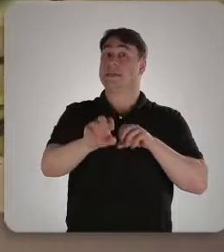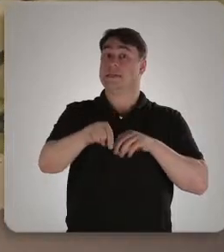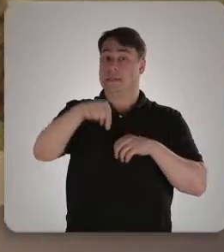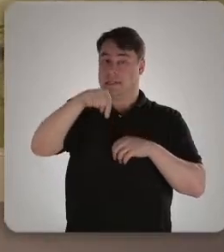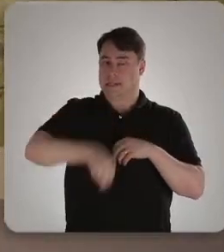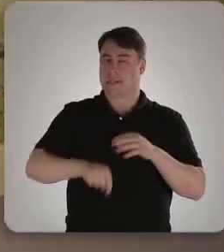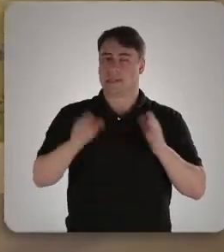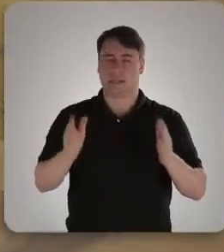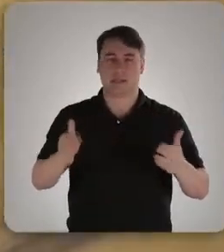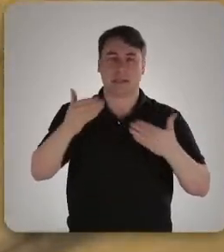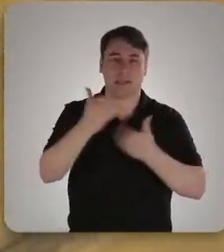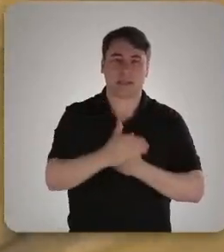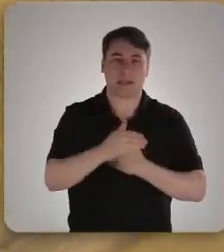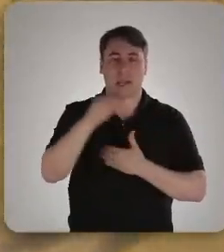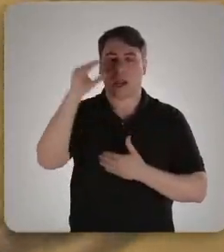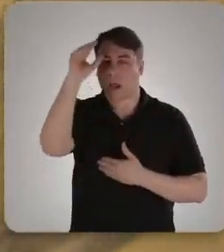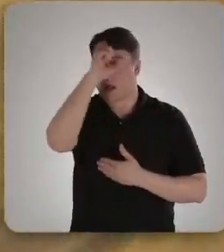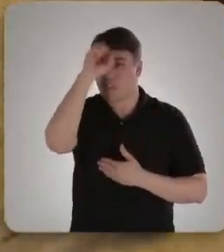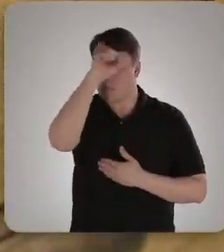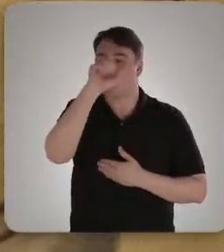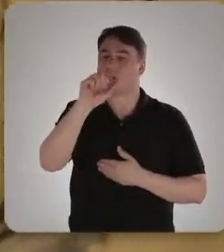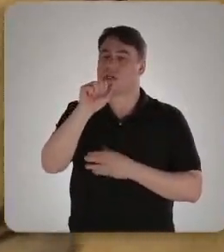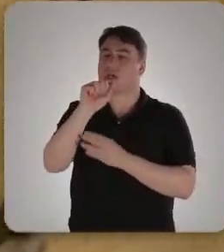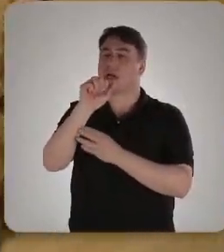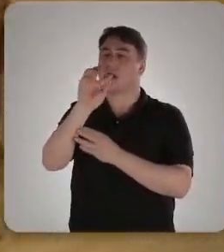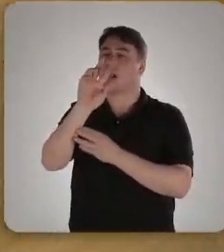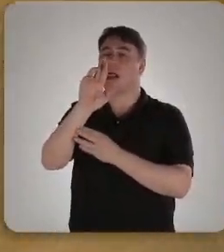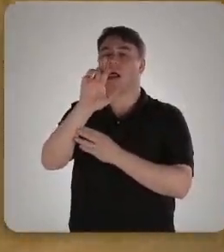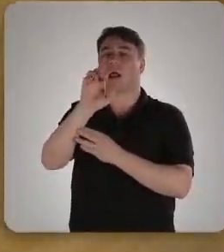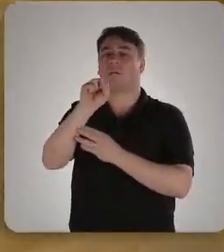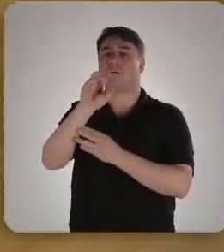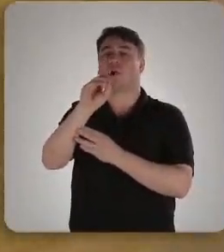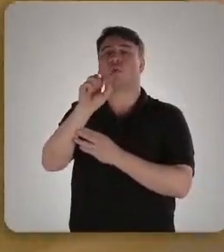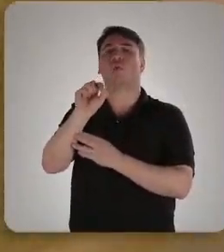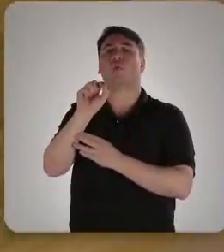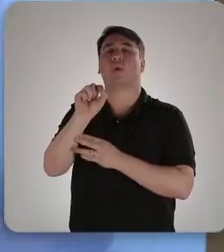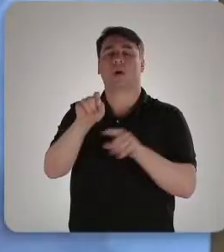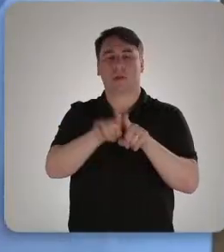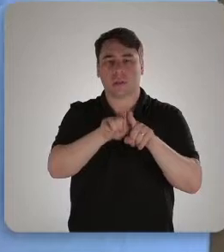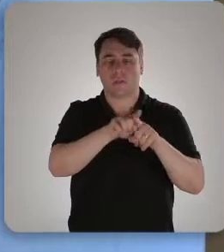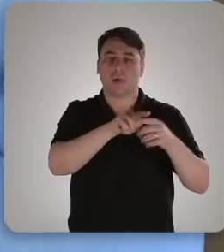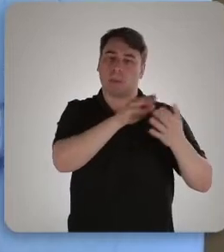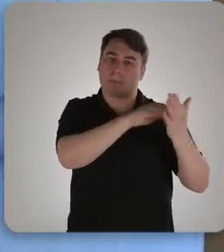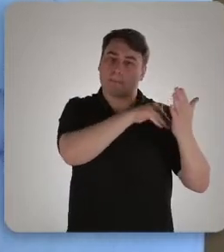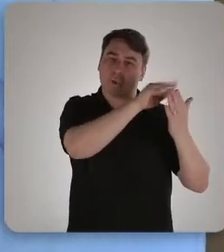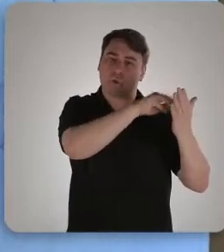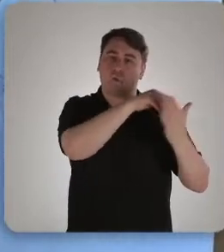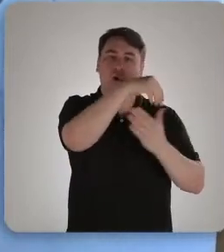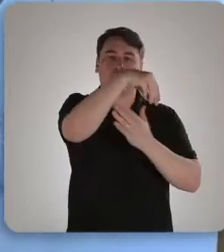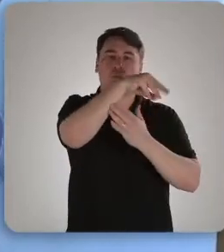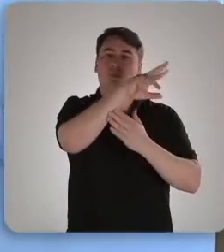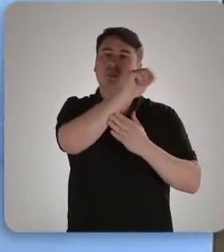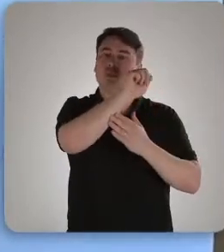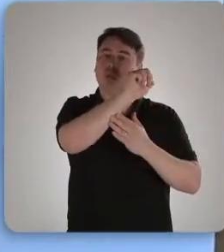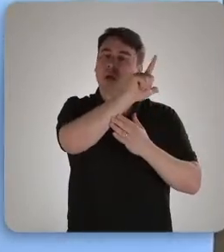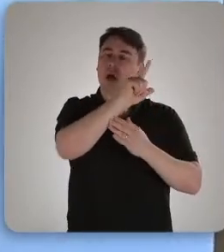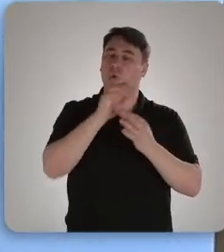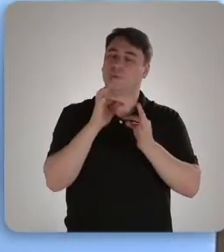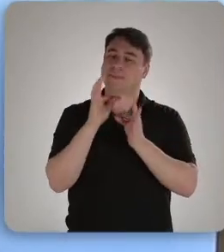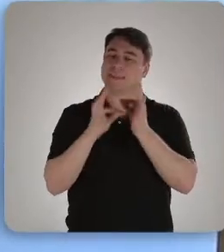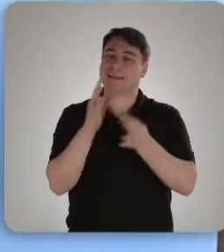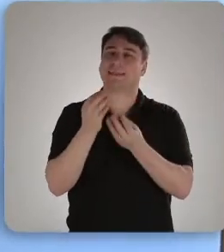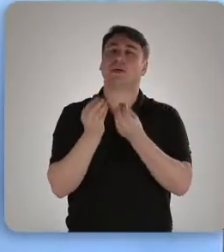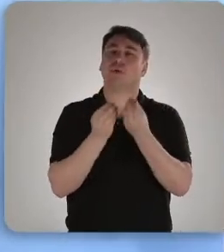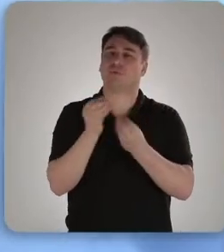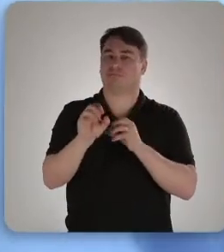sala a gente aprende o que é um afresco. O que é uma pintura mural e quais são as suas